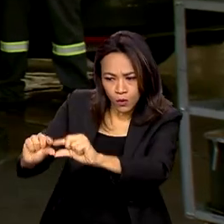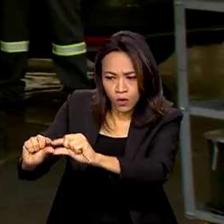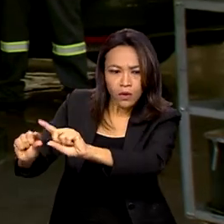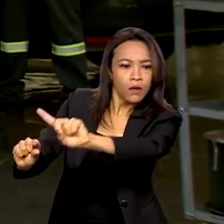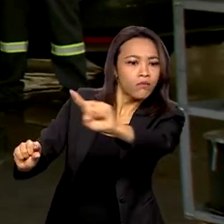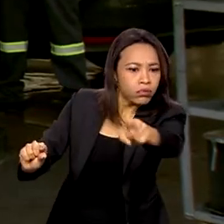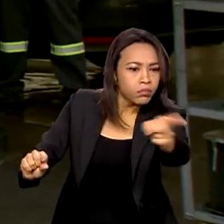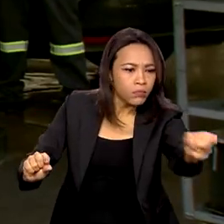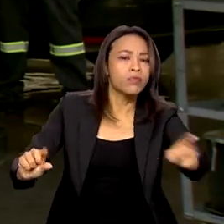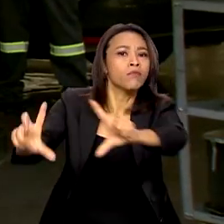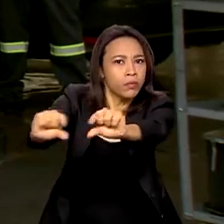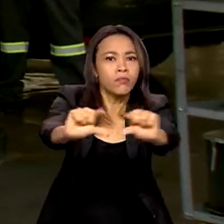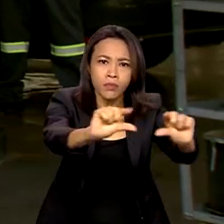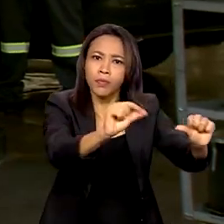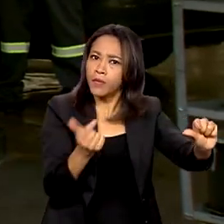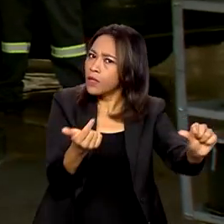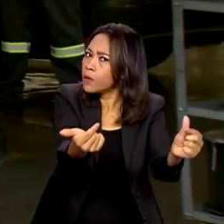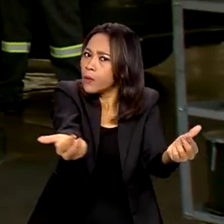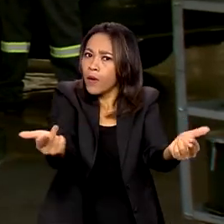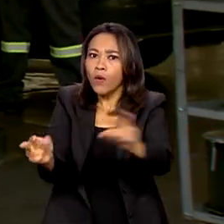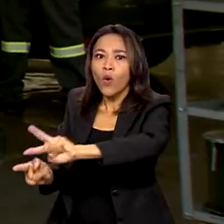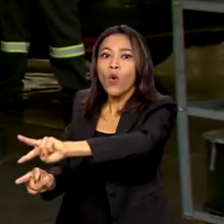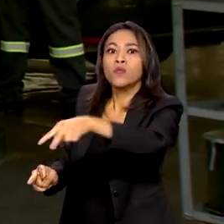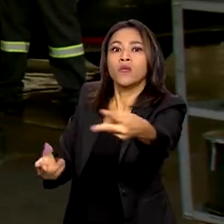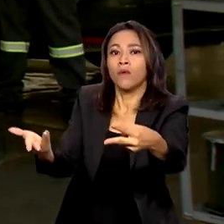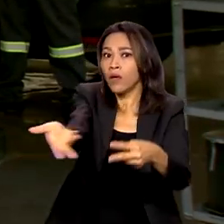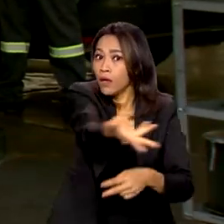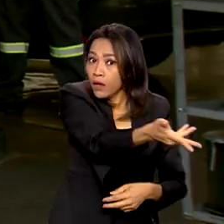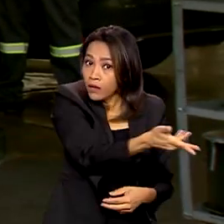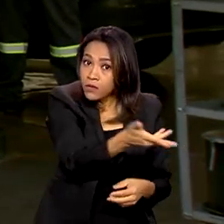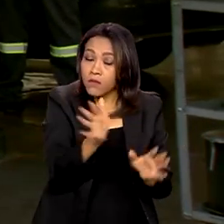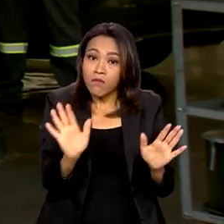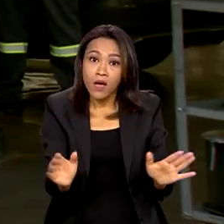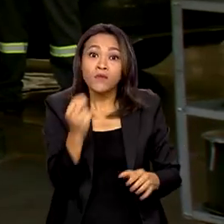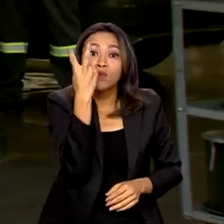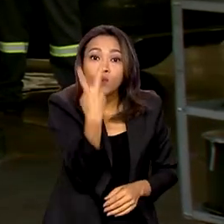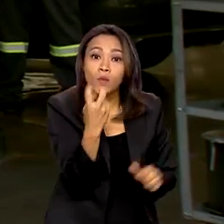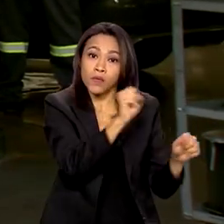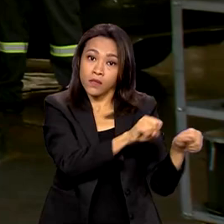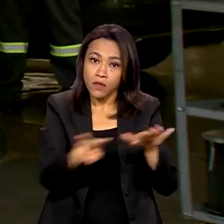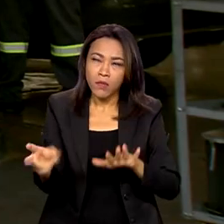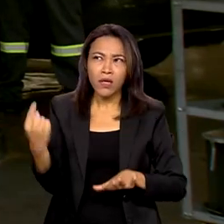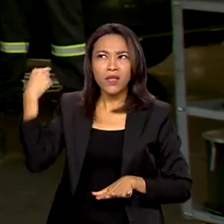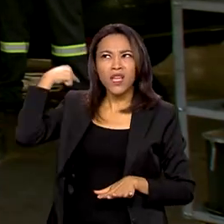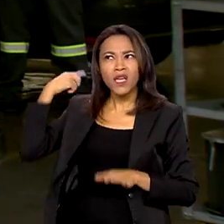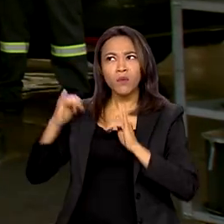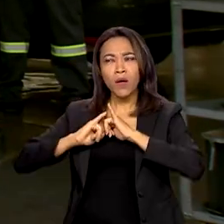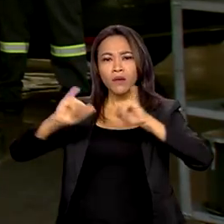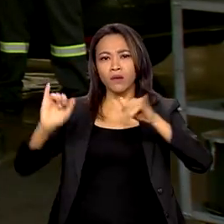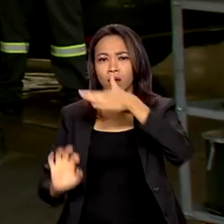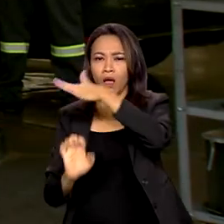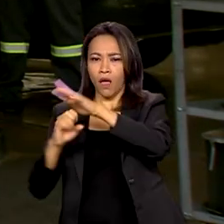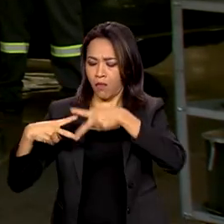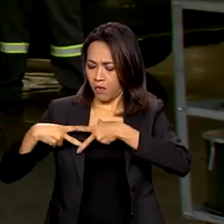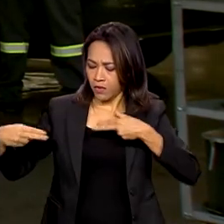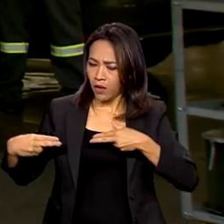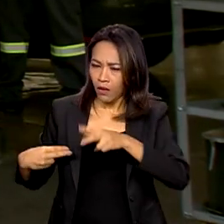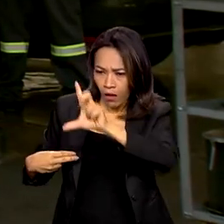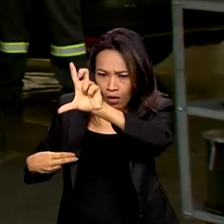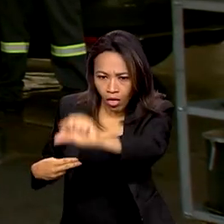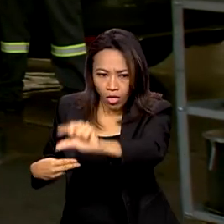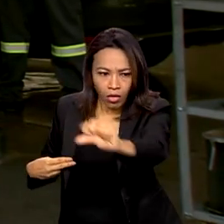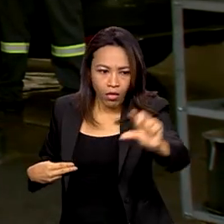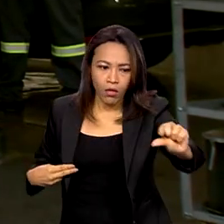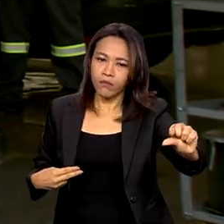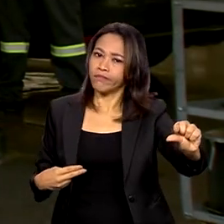precisa sentir o efeito no bolso. Mas nestas quase duas semanas, desde o anúncio da Petrobras, não é bem assim que